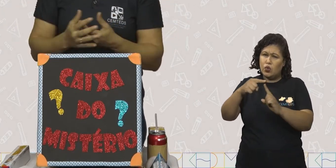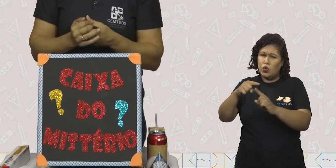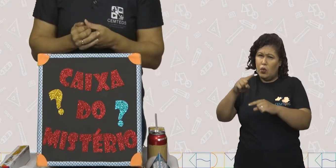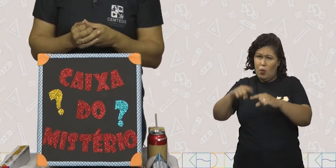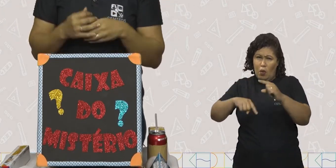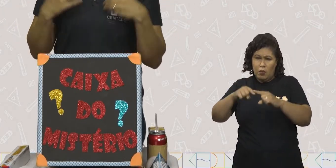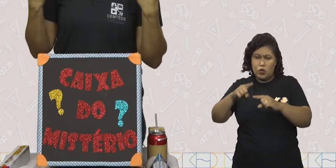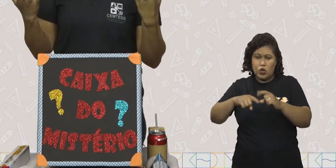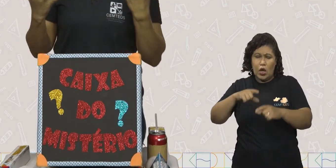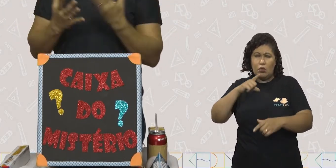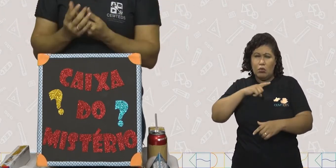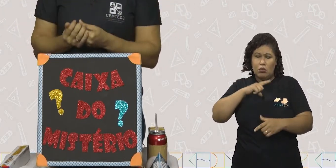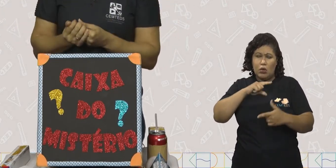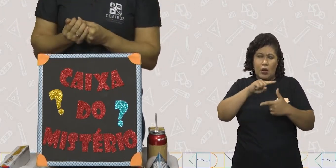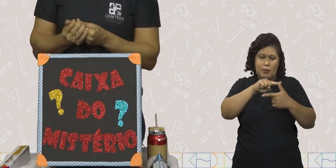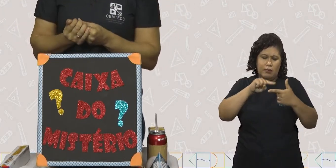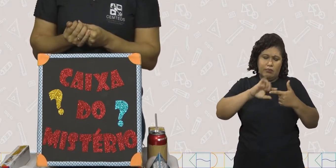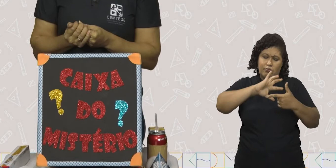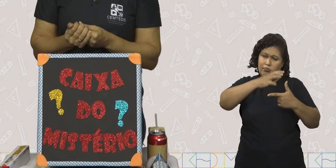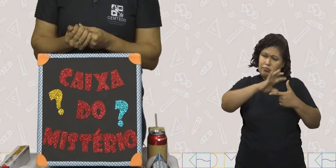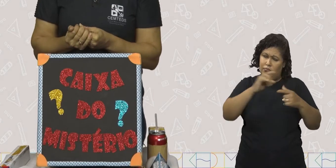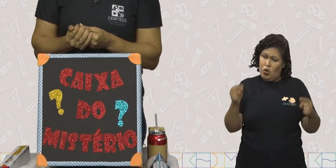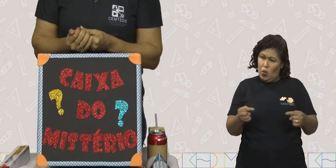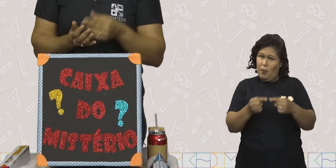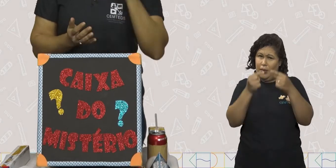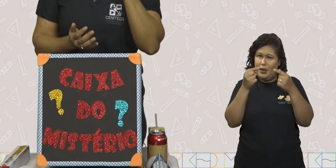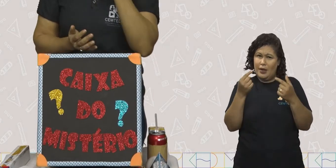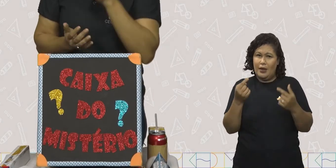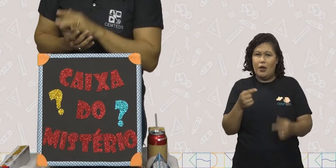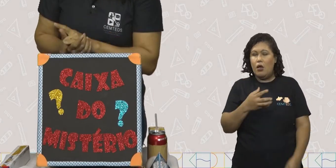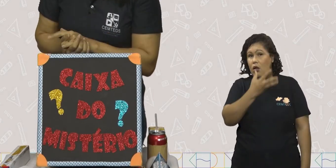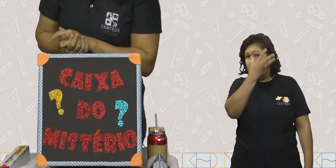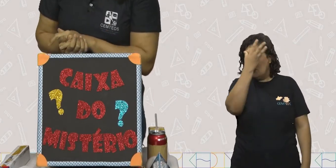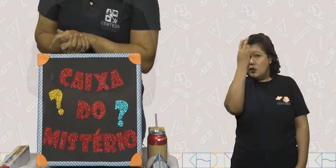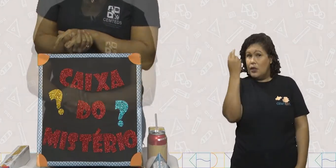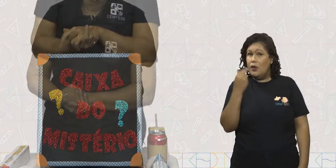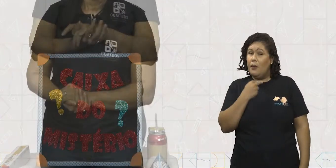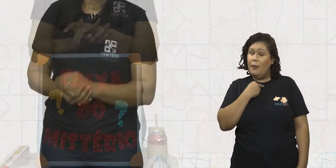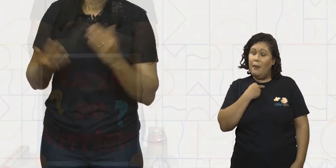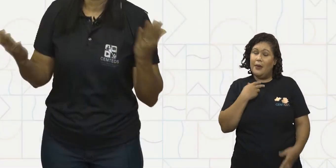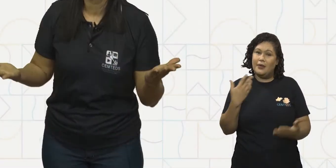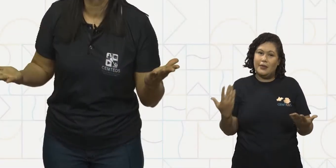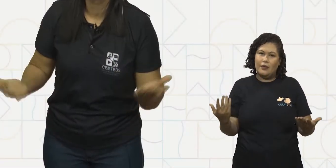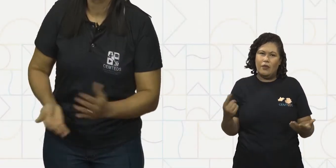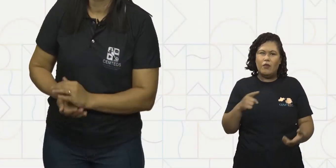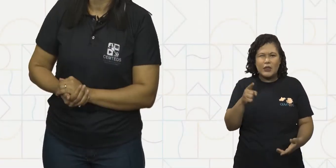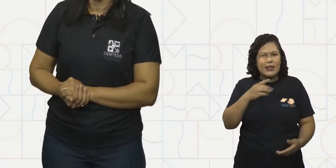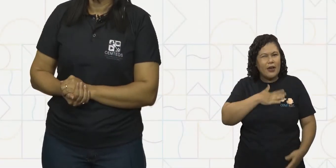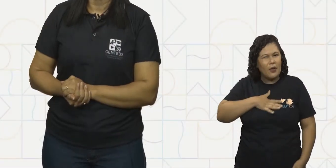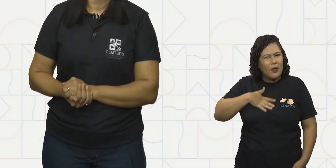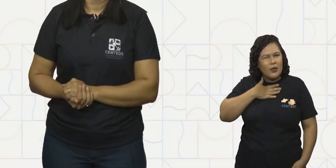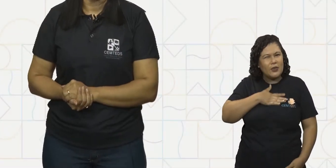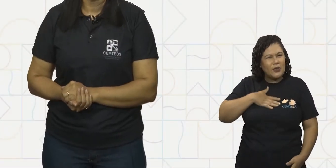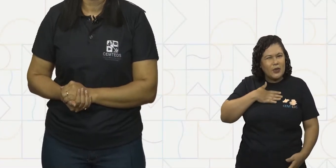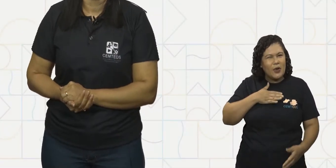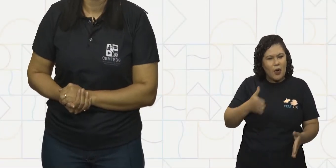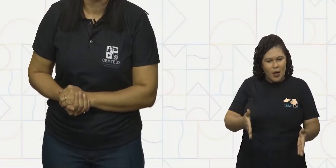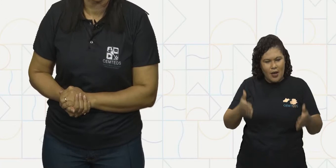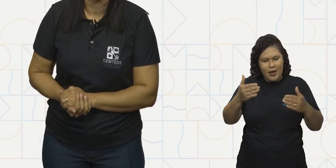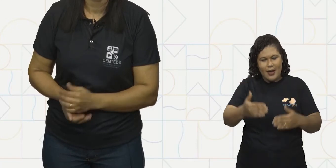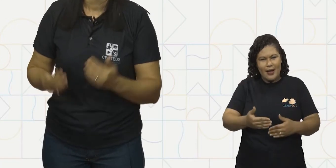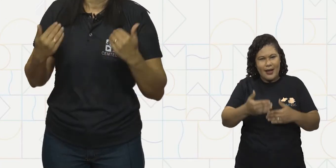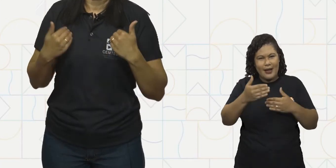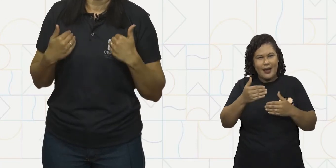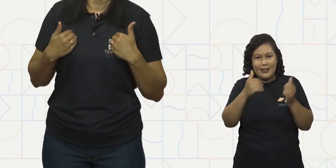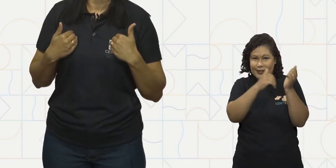formas de figuras geométricas espaciais? Não se esqueça. E aí, você gostou da nossa caixa do